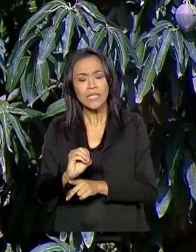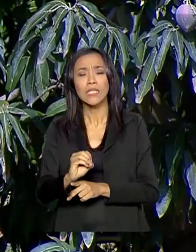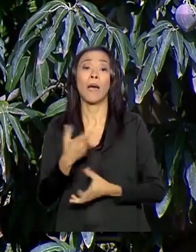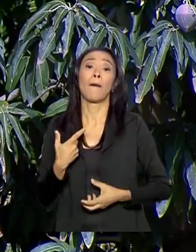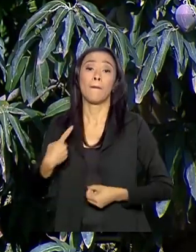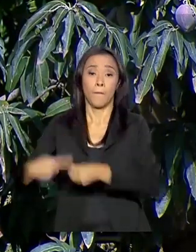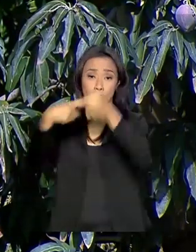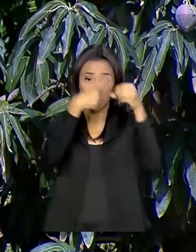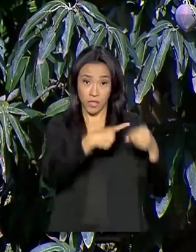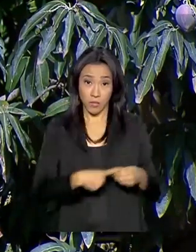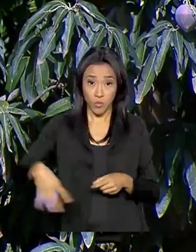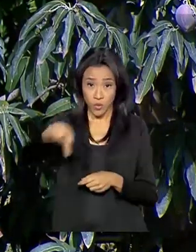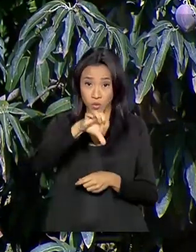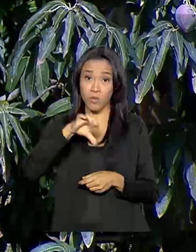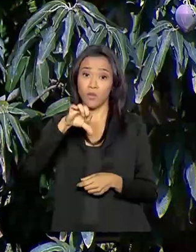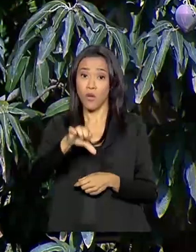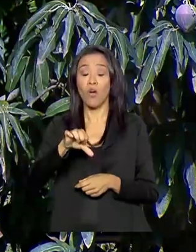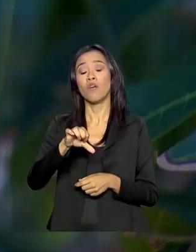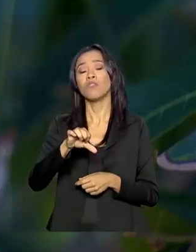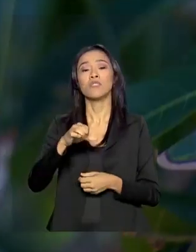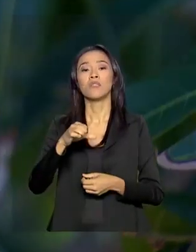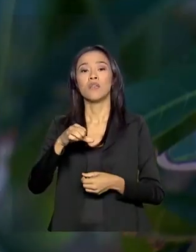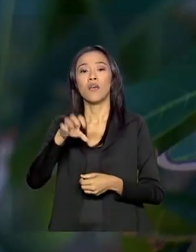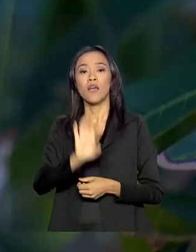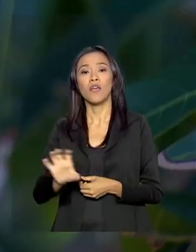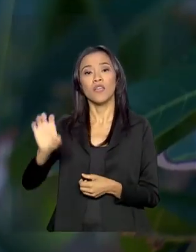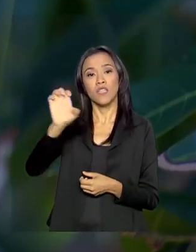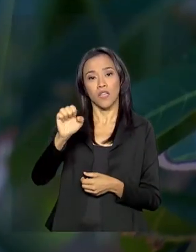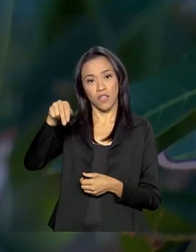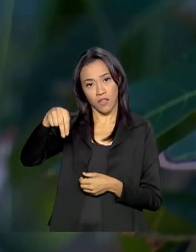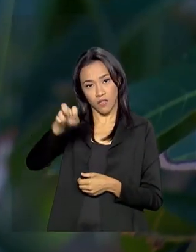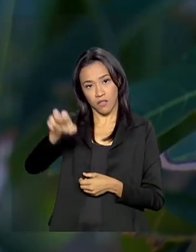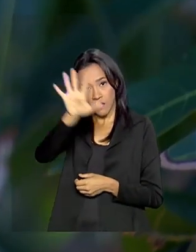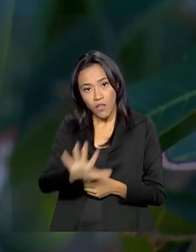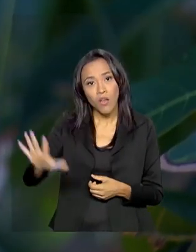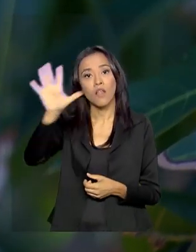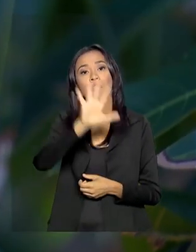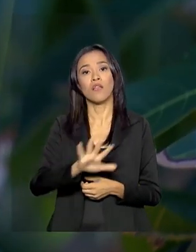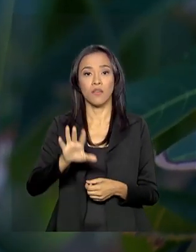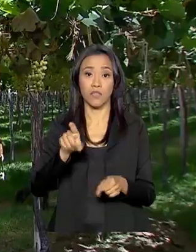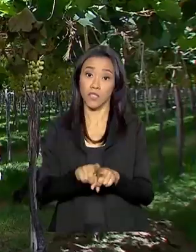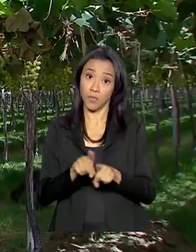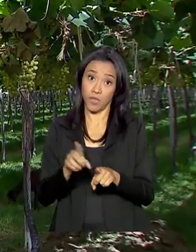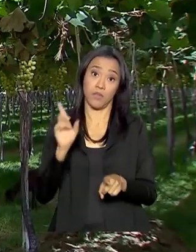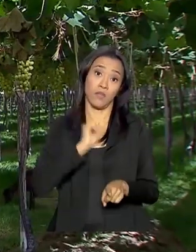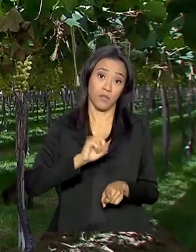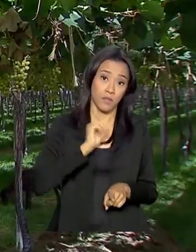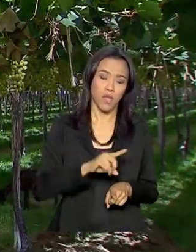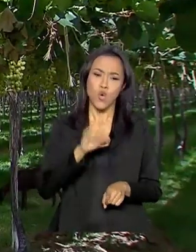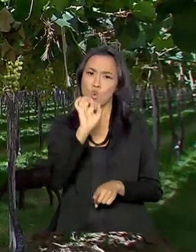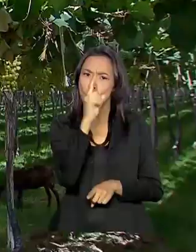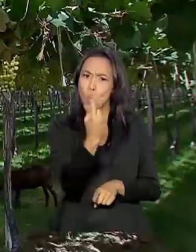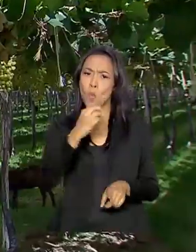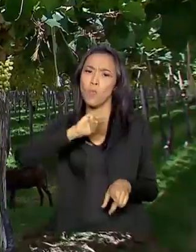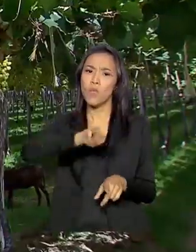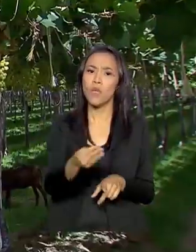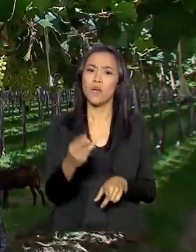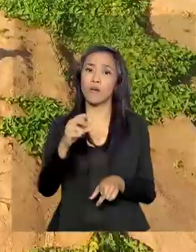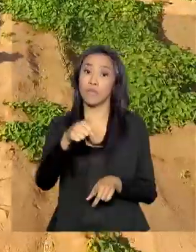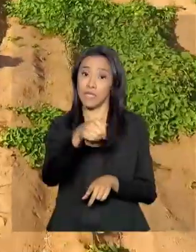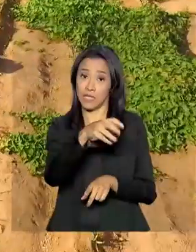do Nordeste, além de Minas Gerais. E a expectativa é de atender a pelo menos 1 milhão e 700 mil